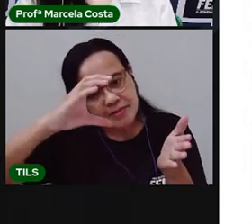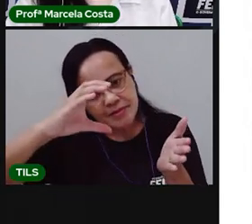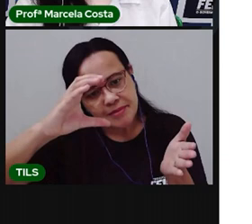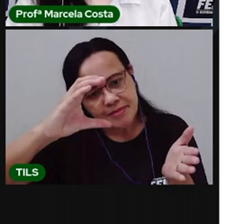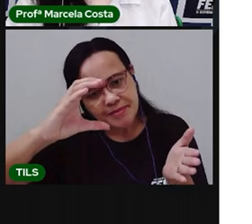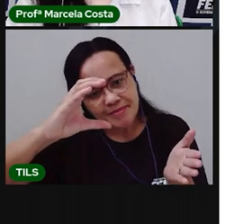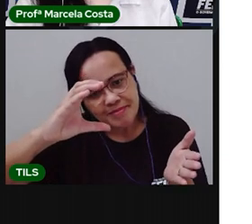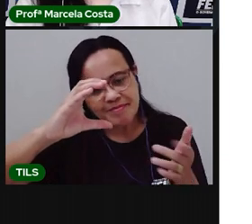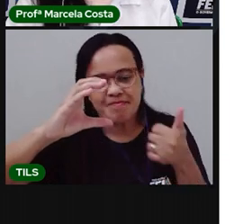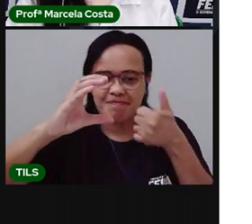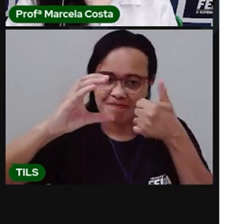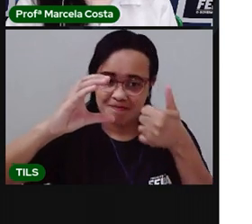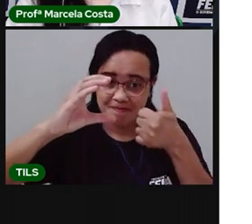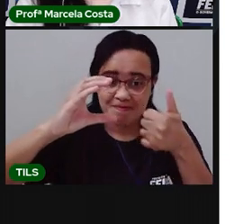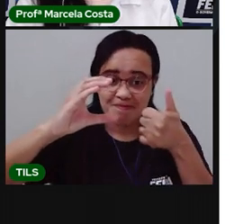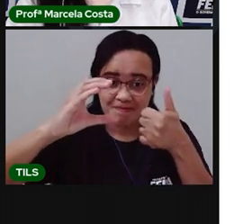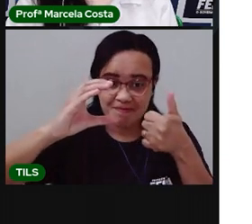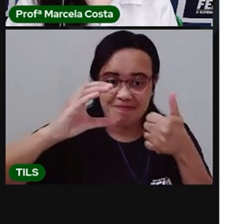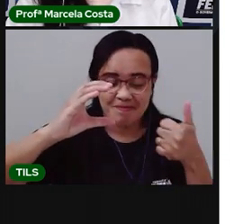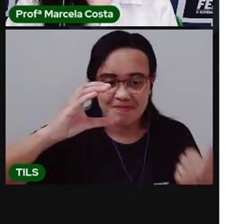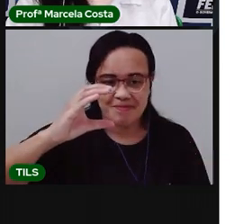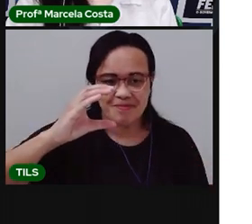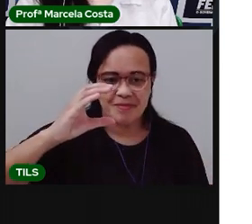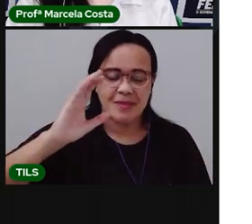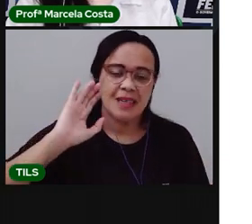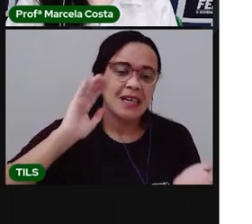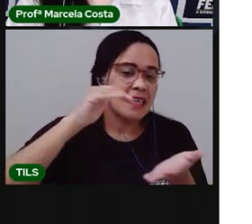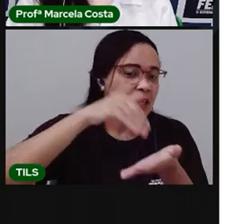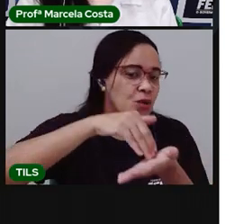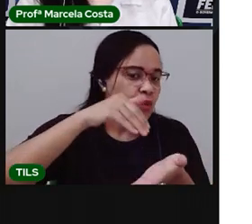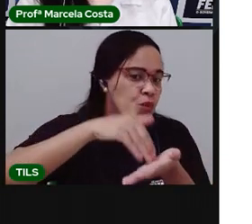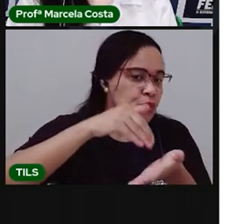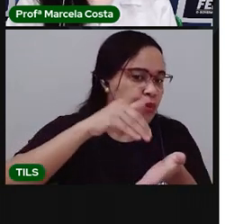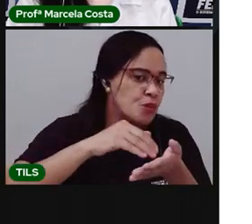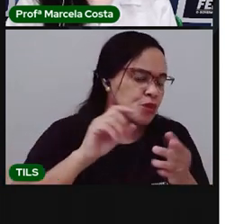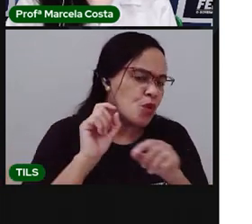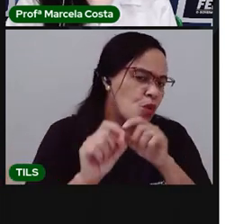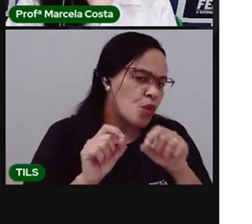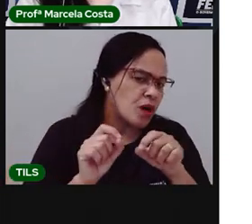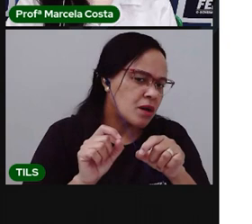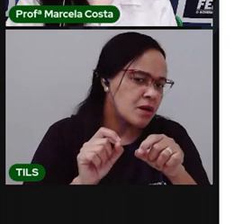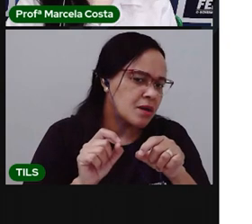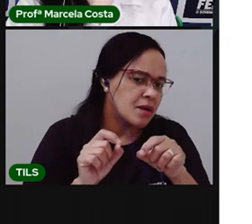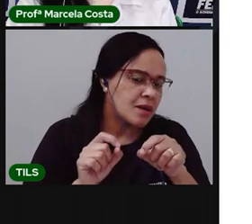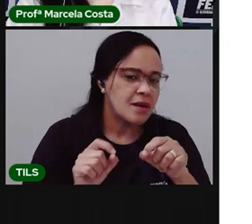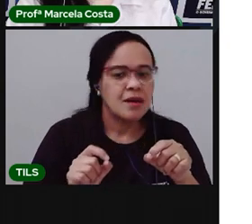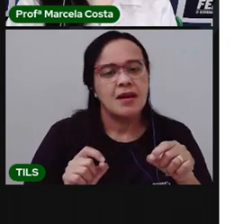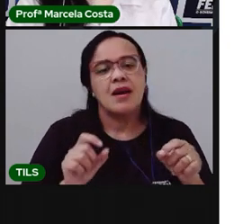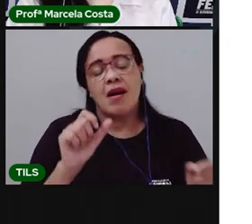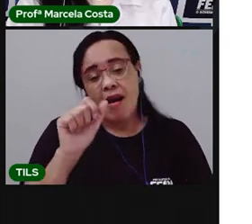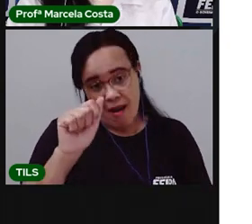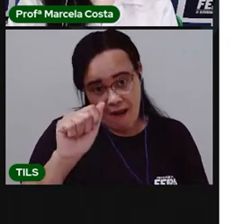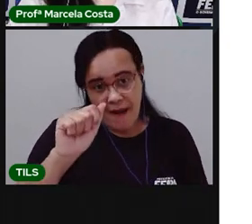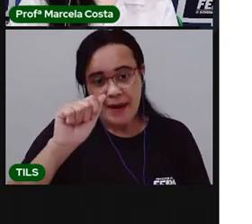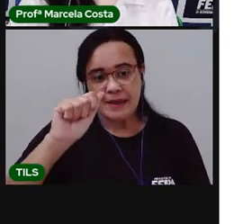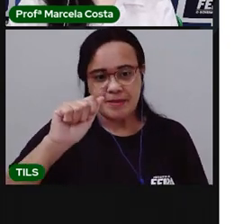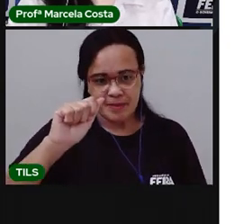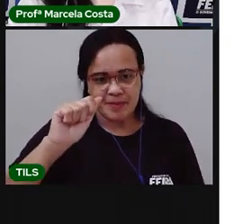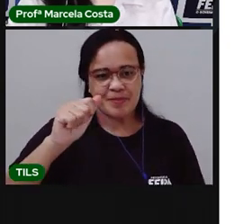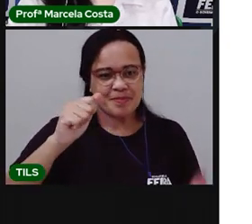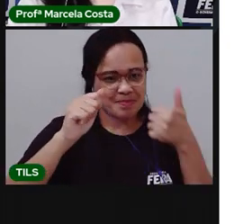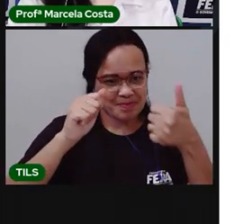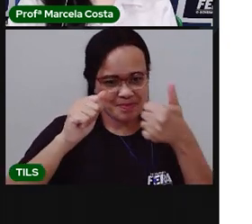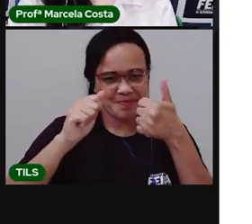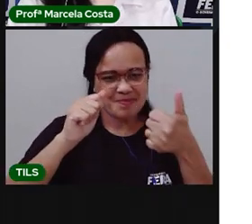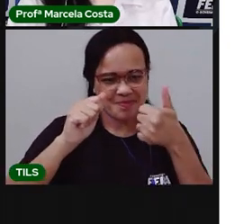C. E termina com a letra A. Muito bem.